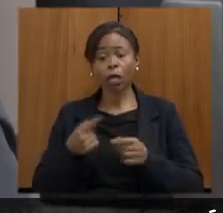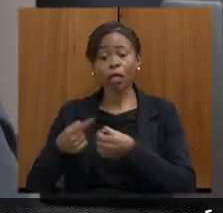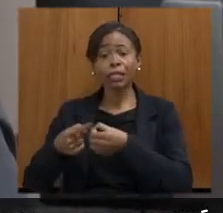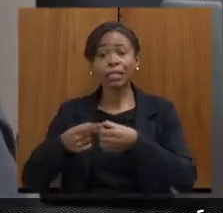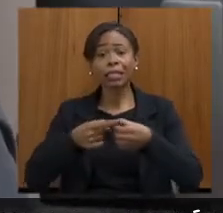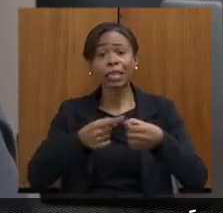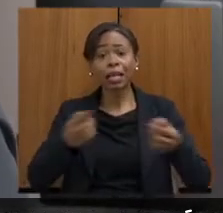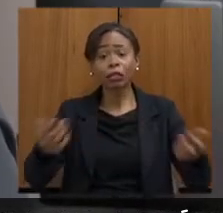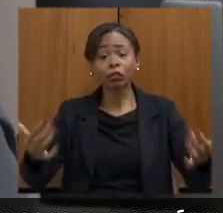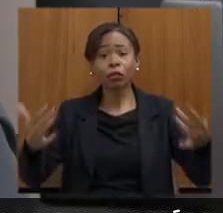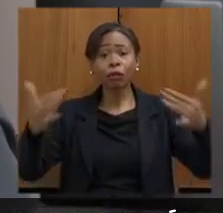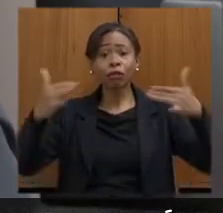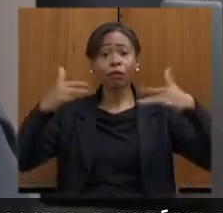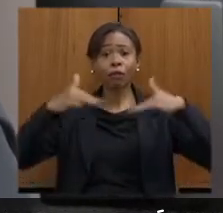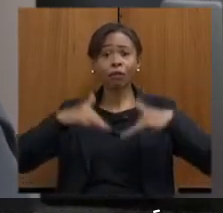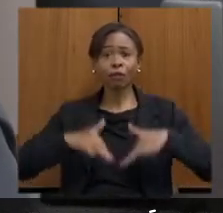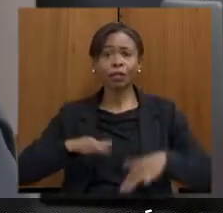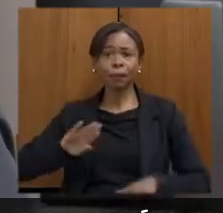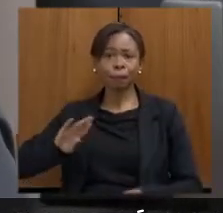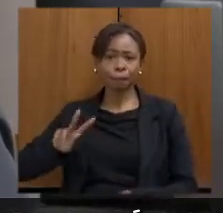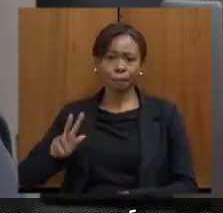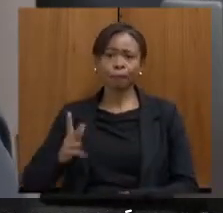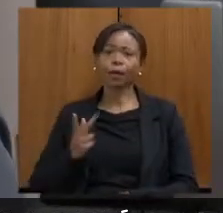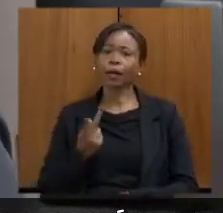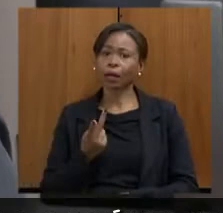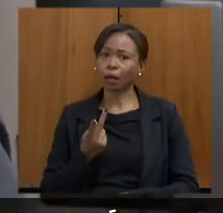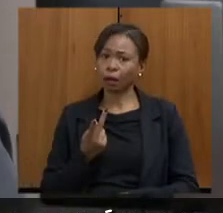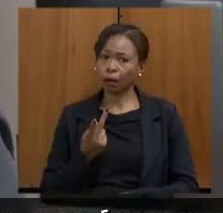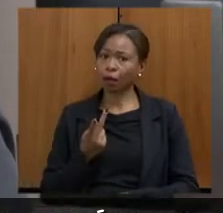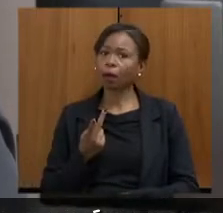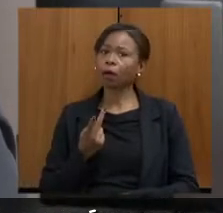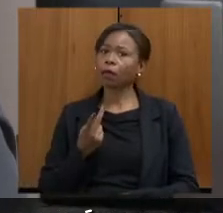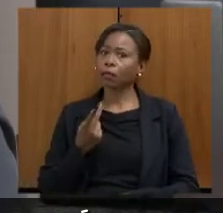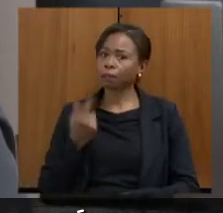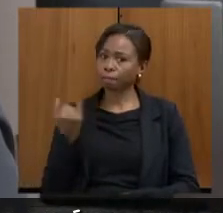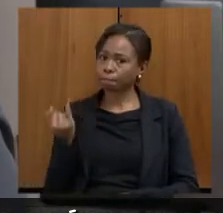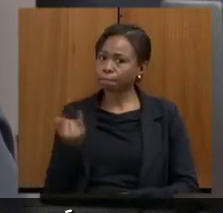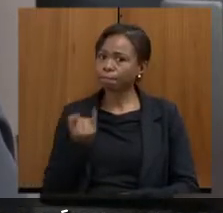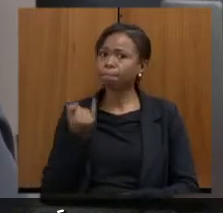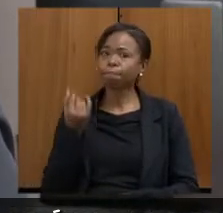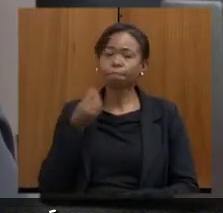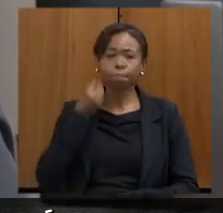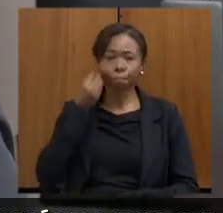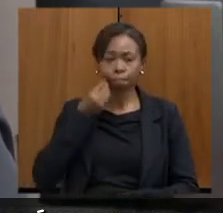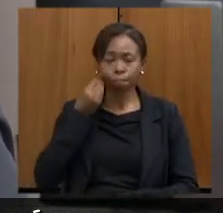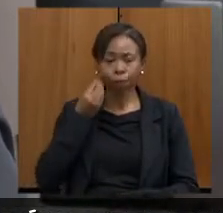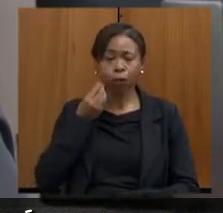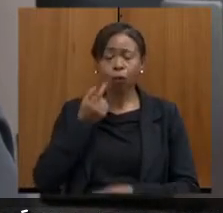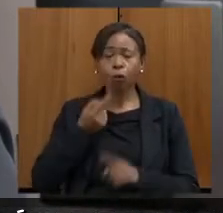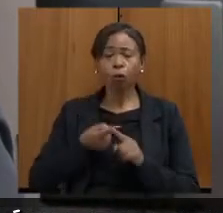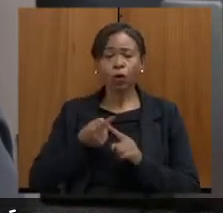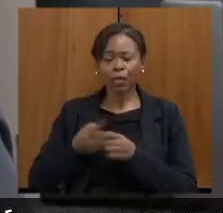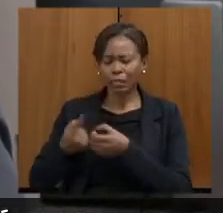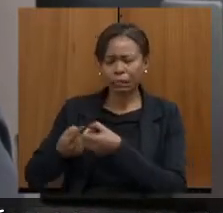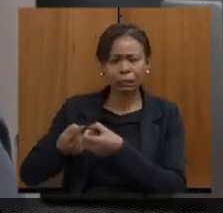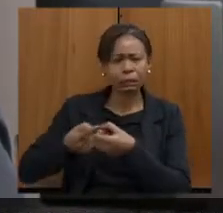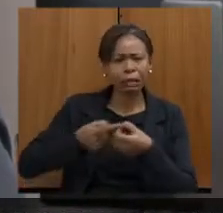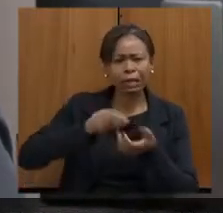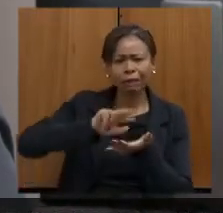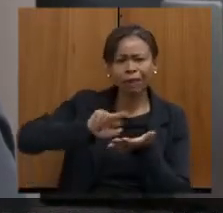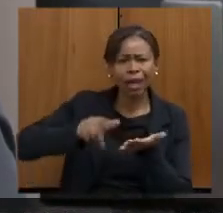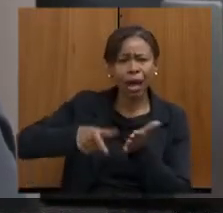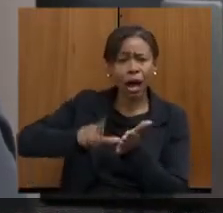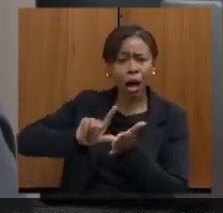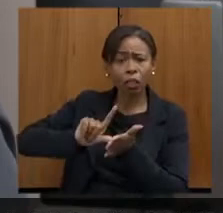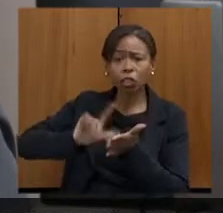para Belo Horizonte tem sido uma experiência muito enriquecedora. Muitos municípios não tinham contato com a